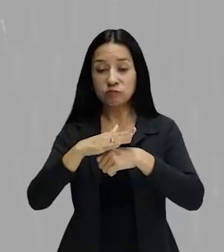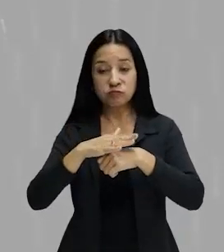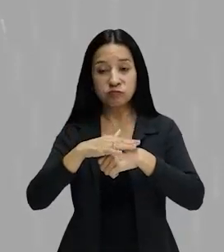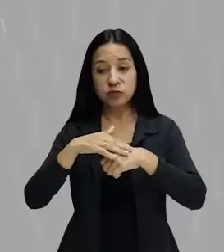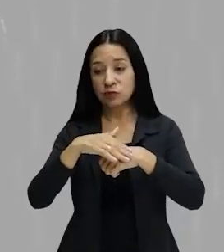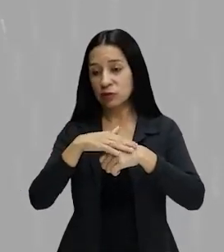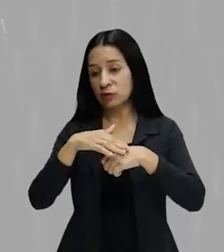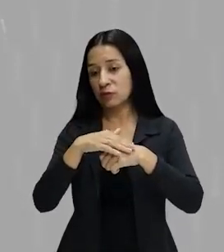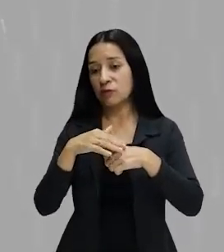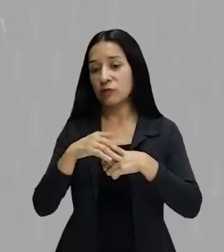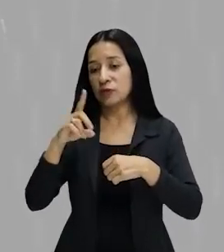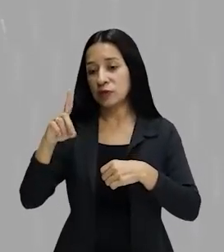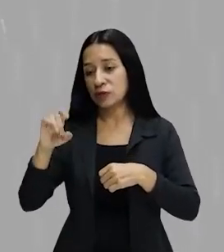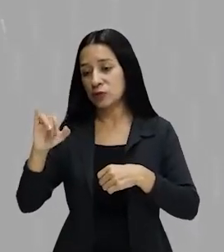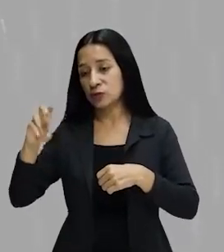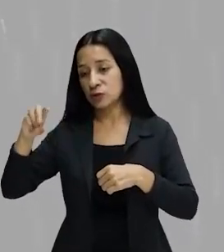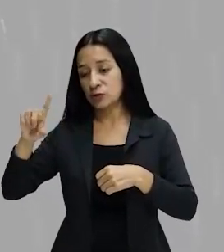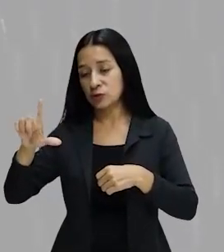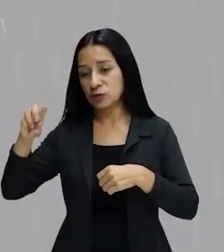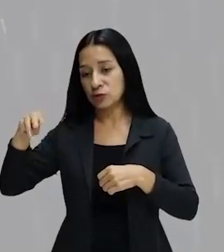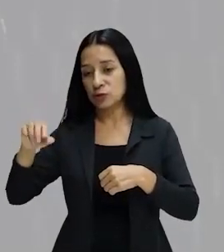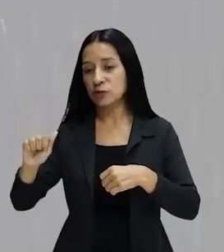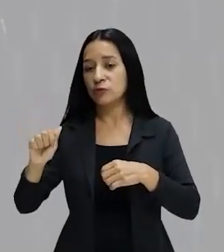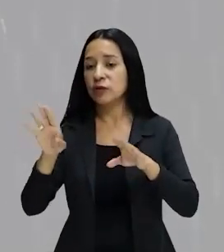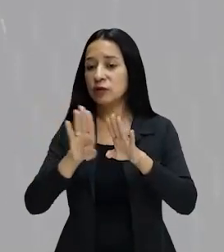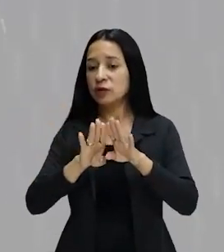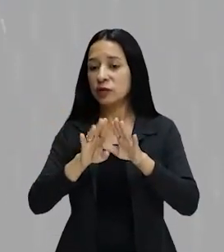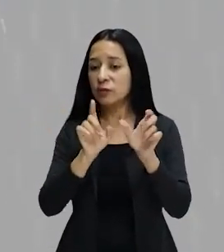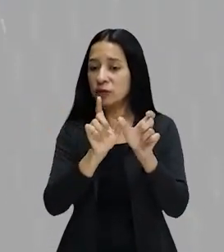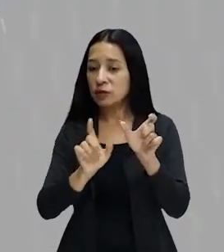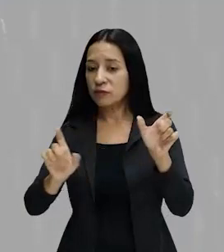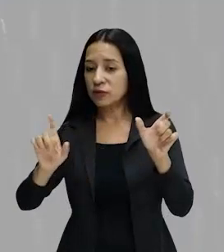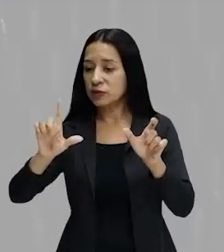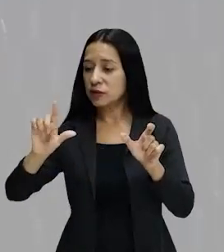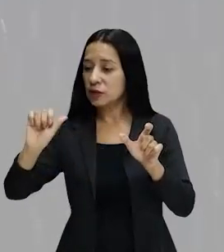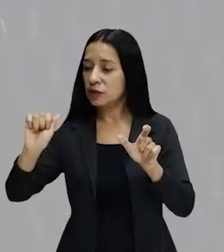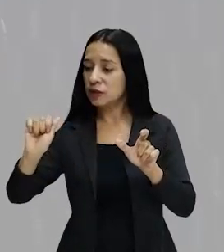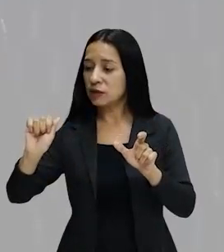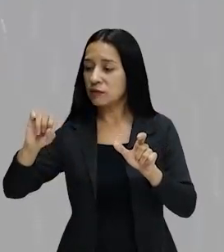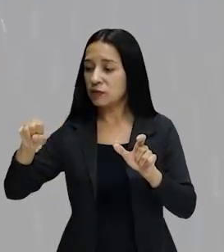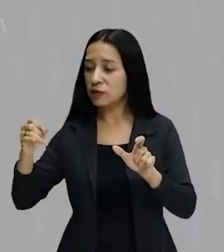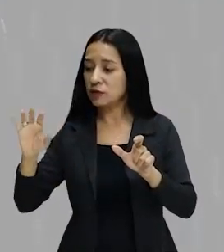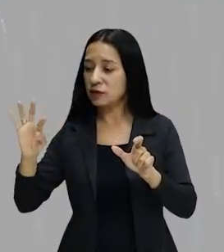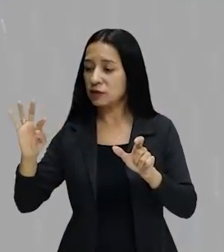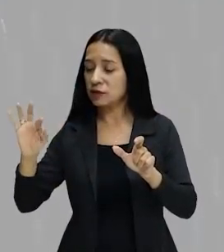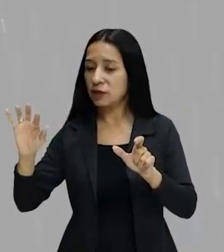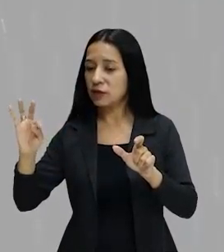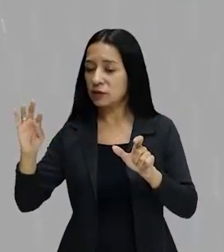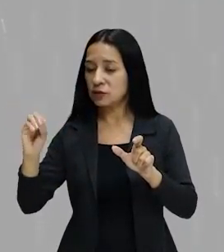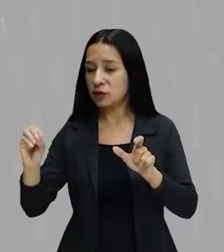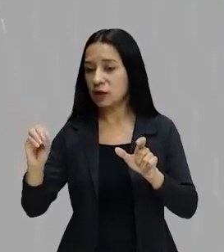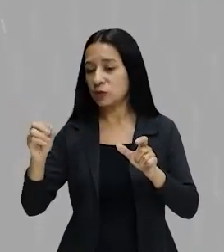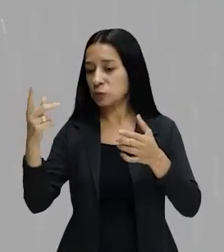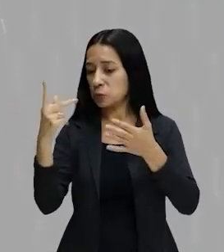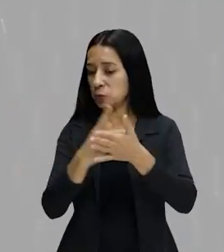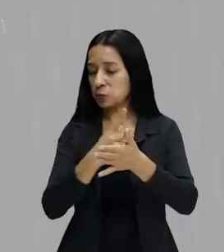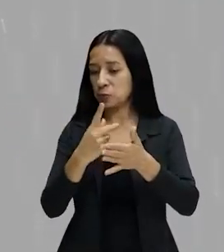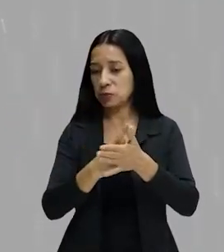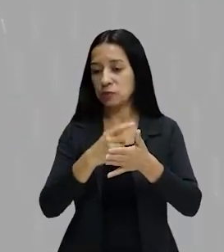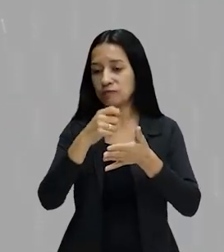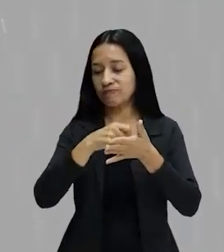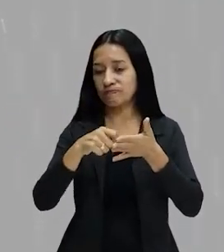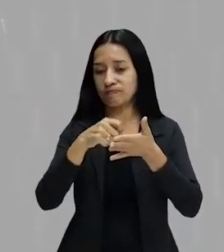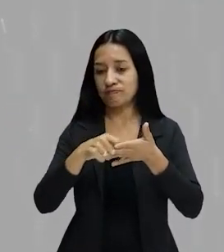no caso da operação lava-a-jato, que deveria ser escrita assim. Então, erros da língua portuguesa presentes em